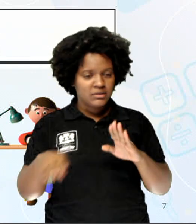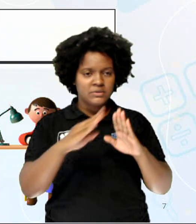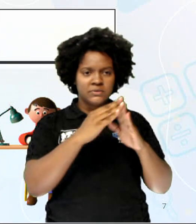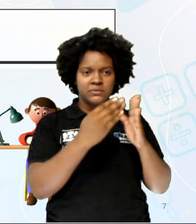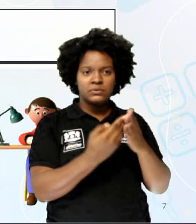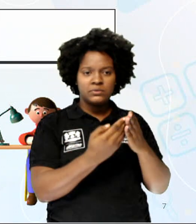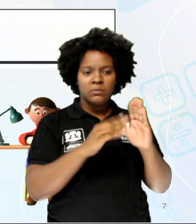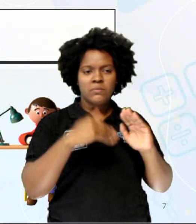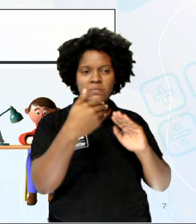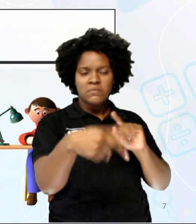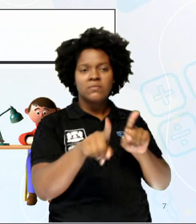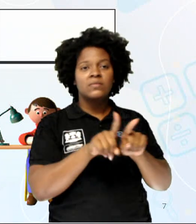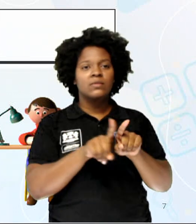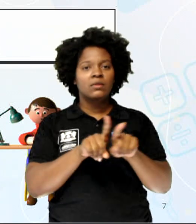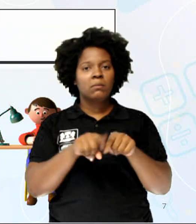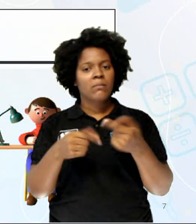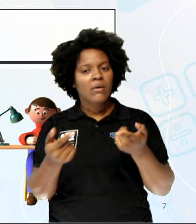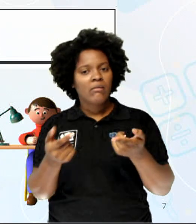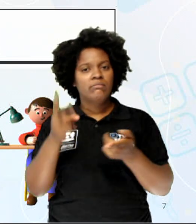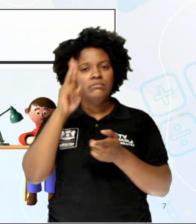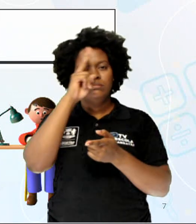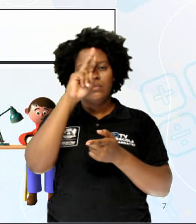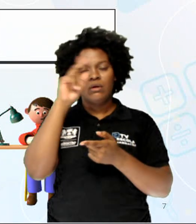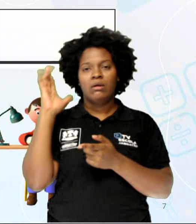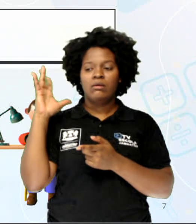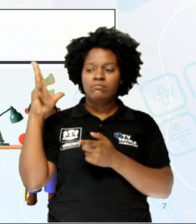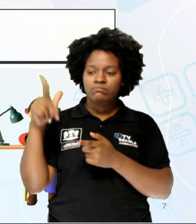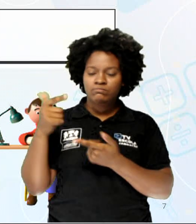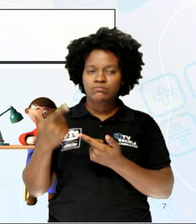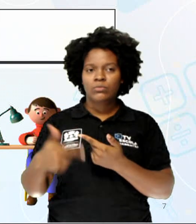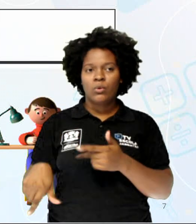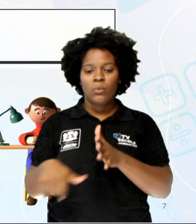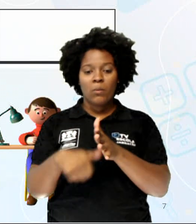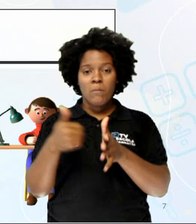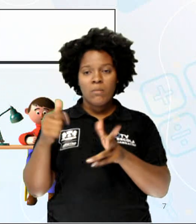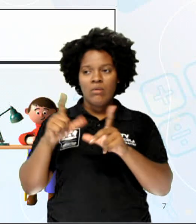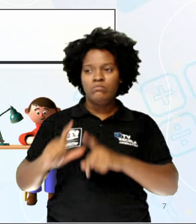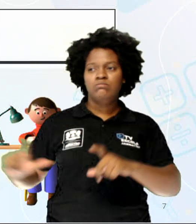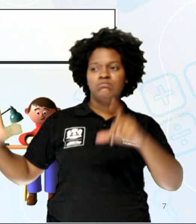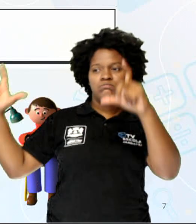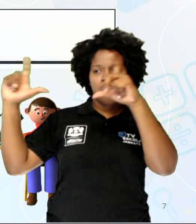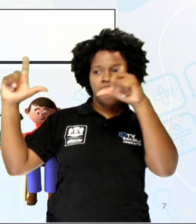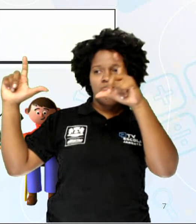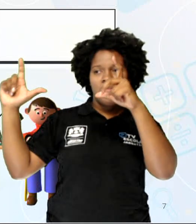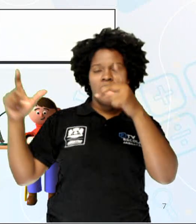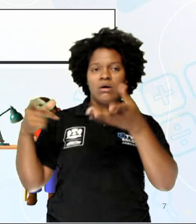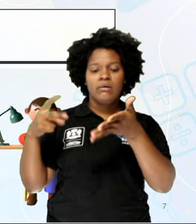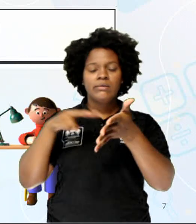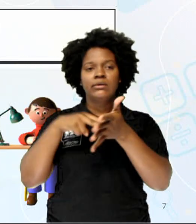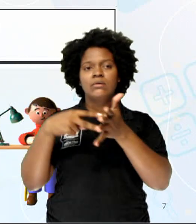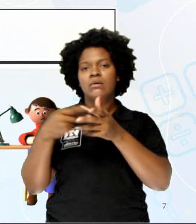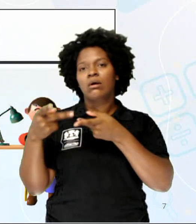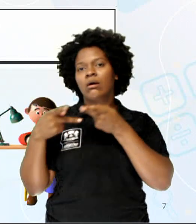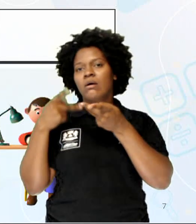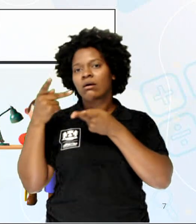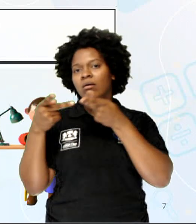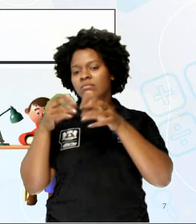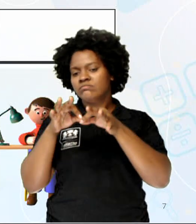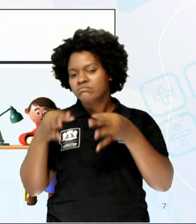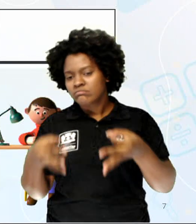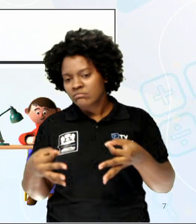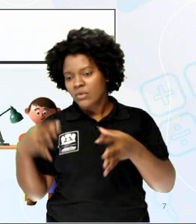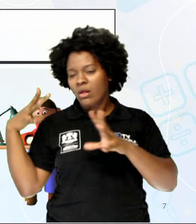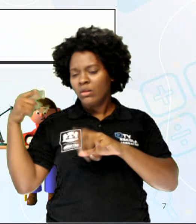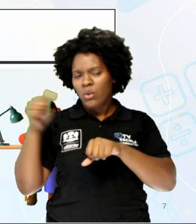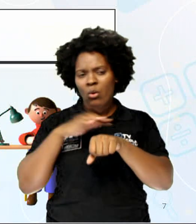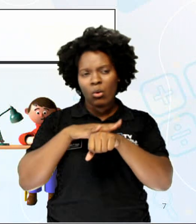fora da escola. Mas, eu preciso relembrar com vocês o primeiro balão, que é o balão da fala simples. Então, toda conversa